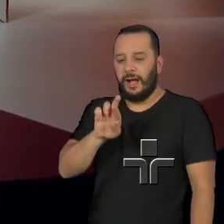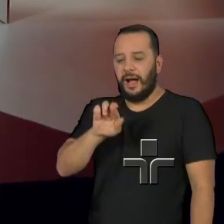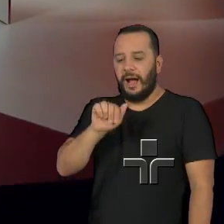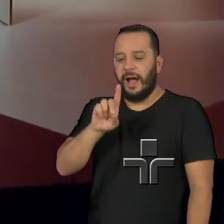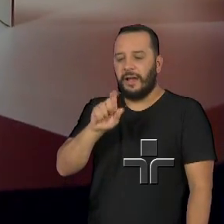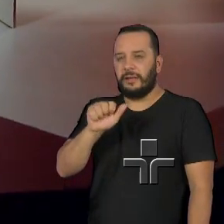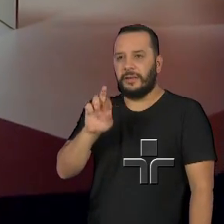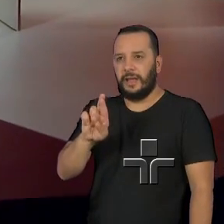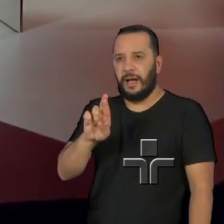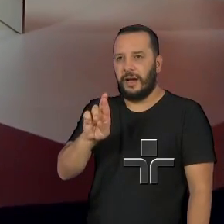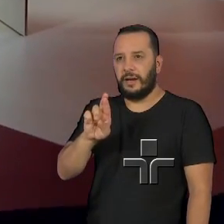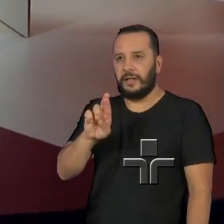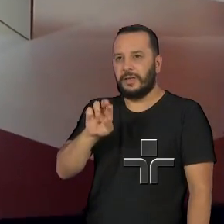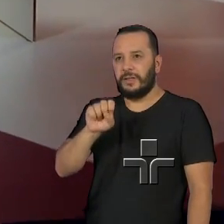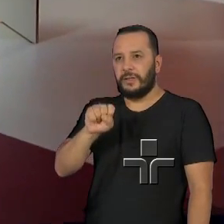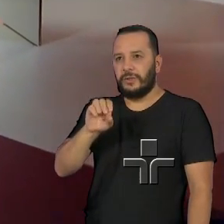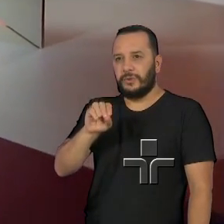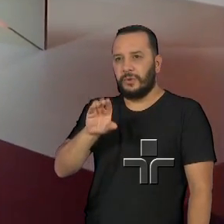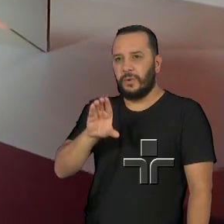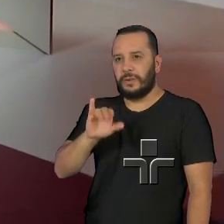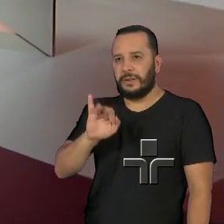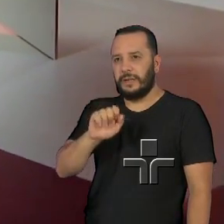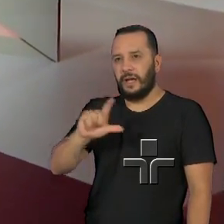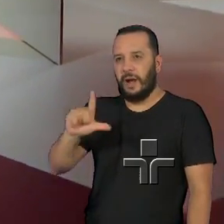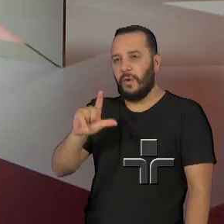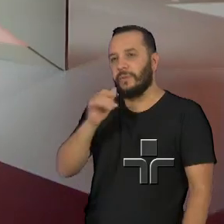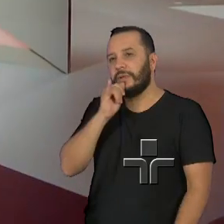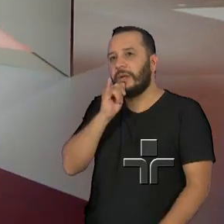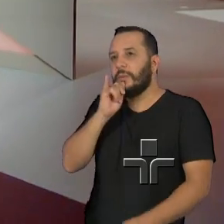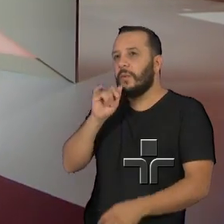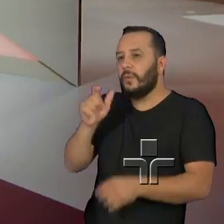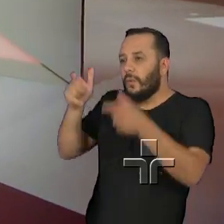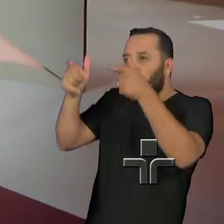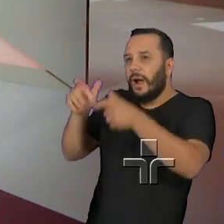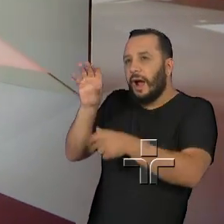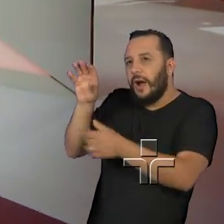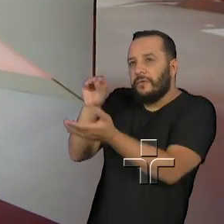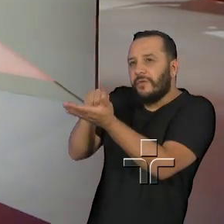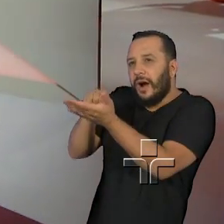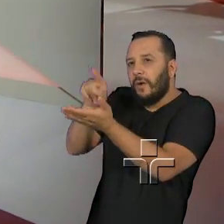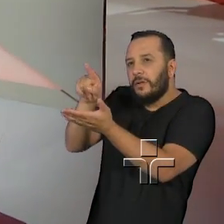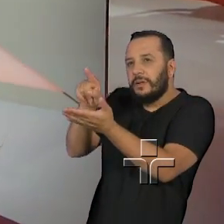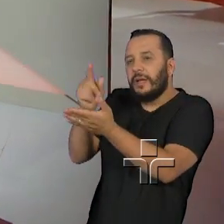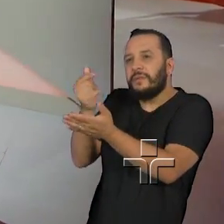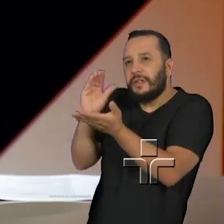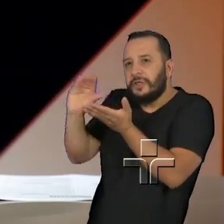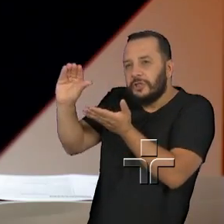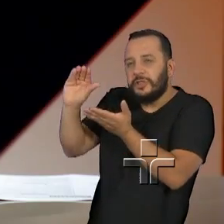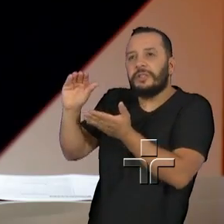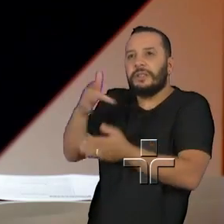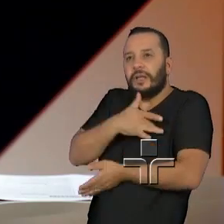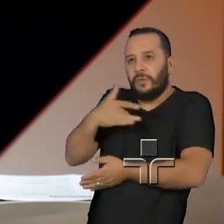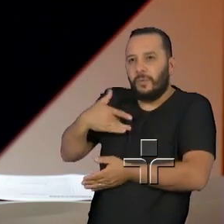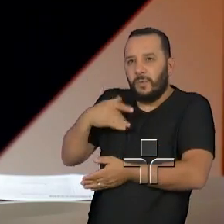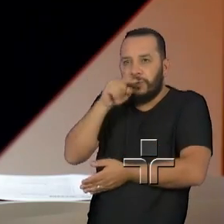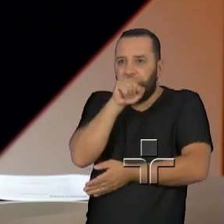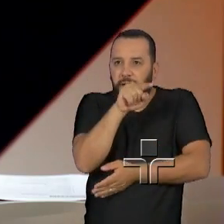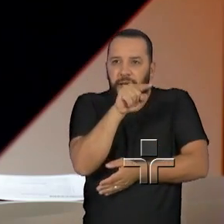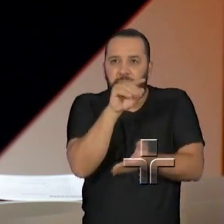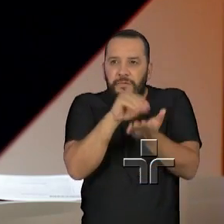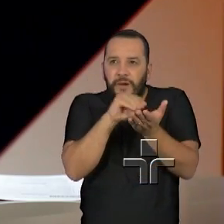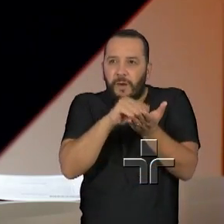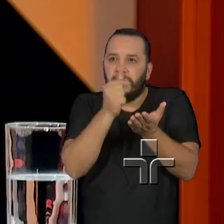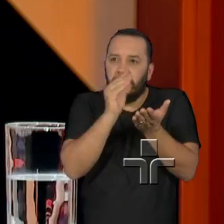as demandas predominantes da região. Então, se o ajuste vai ser necessário na saúde, na educação, na assistência social,